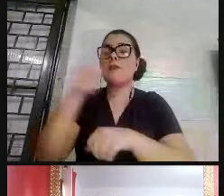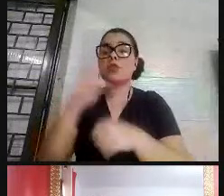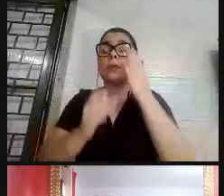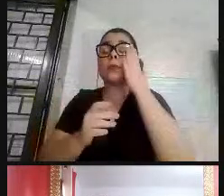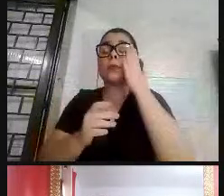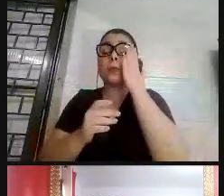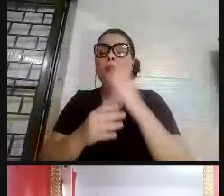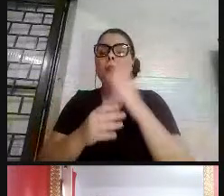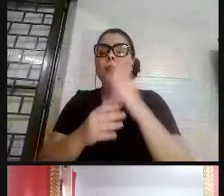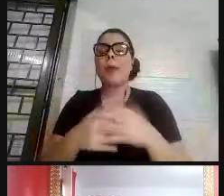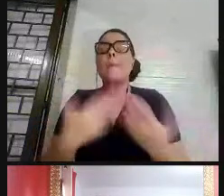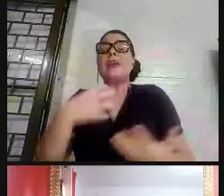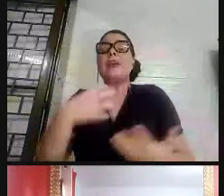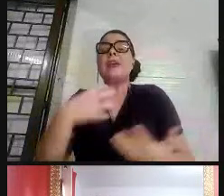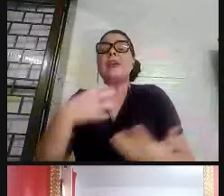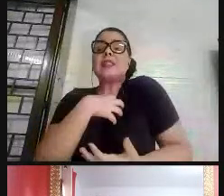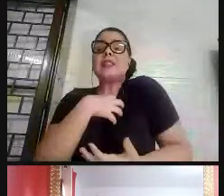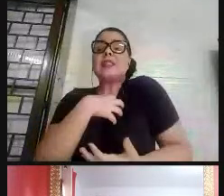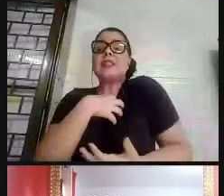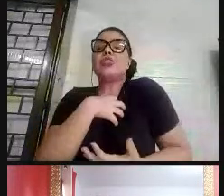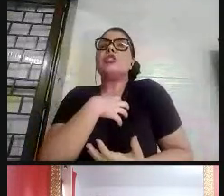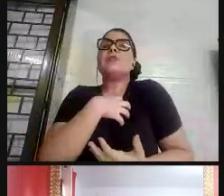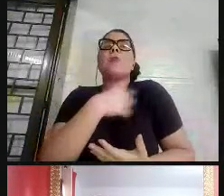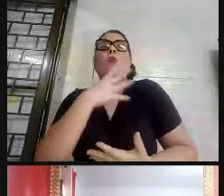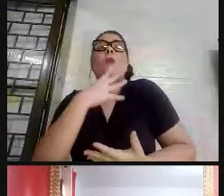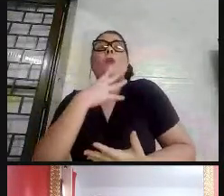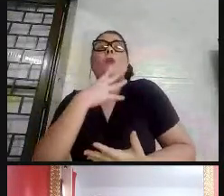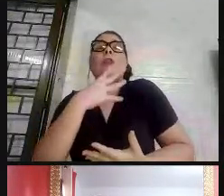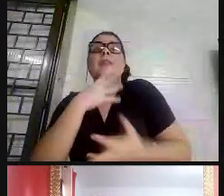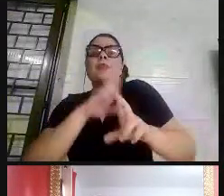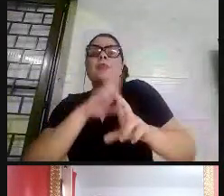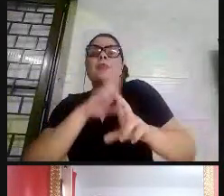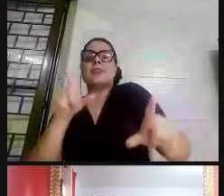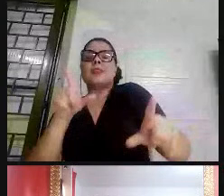segurança, um conhecimento diferenciado.